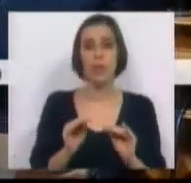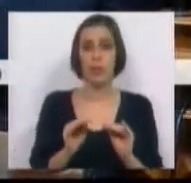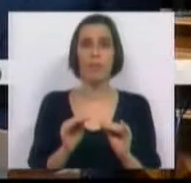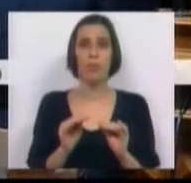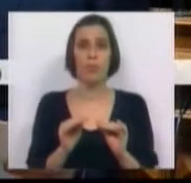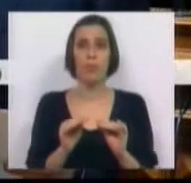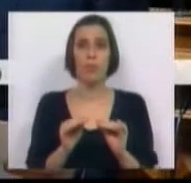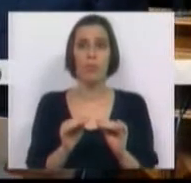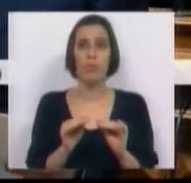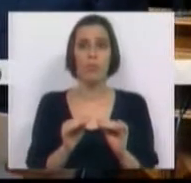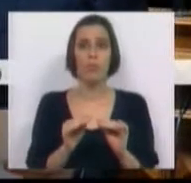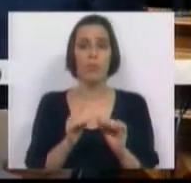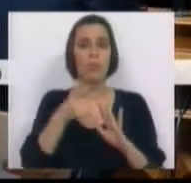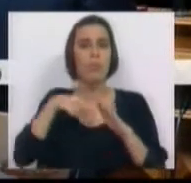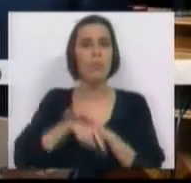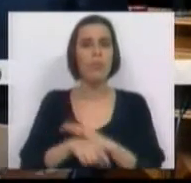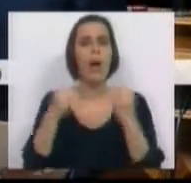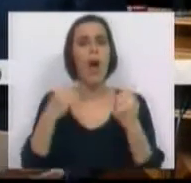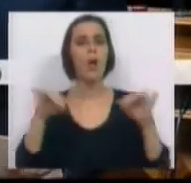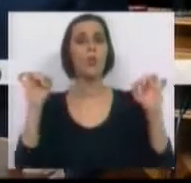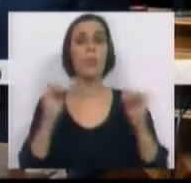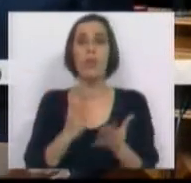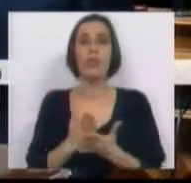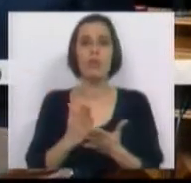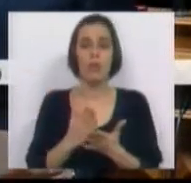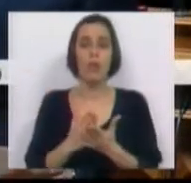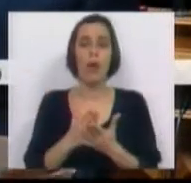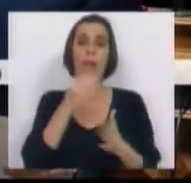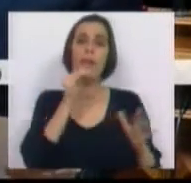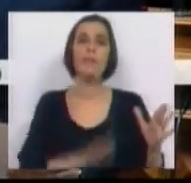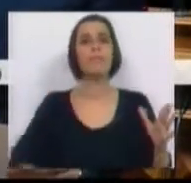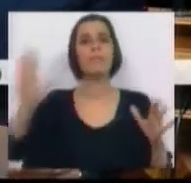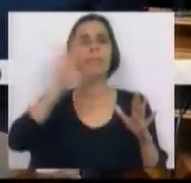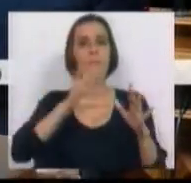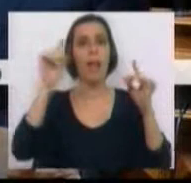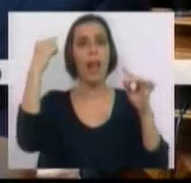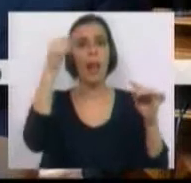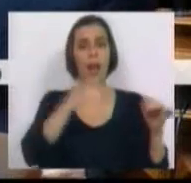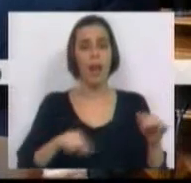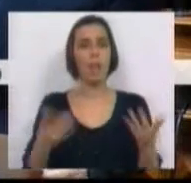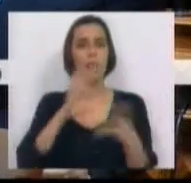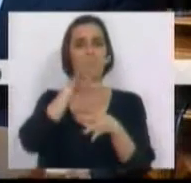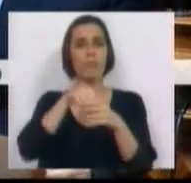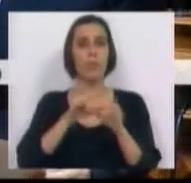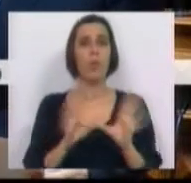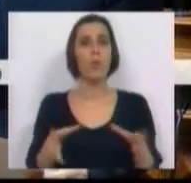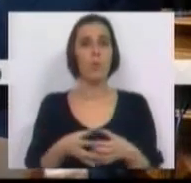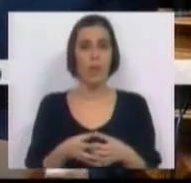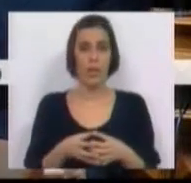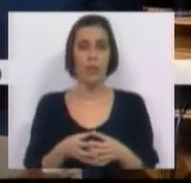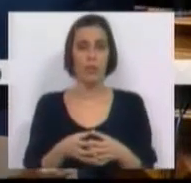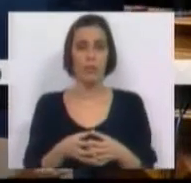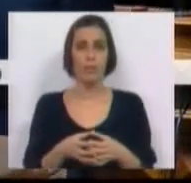e do aprofundamento da autonomia das escolas territorialmente situadas e integradas nas comunidades.